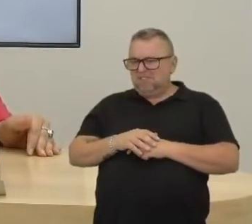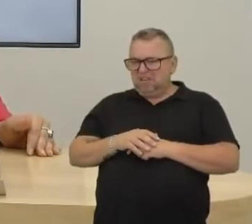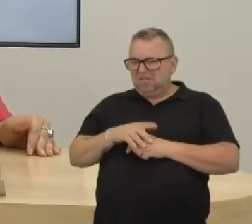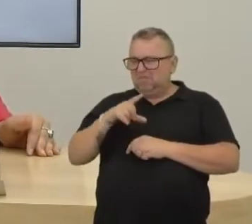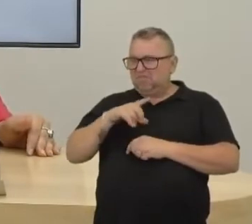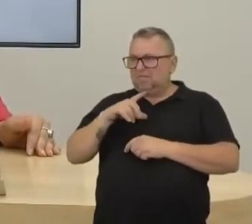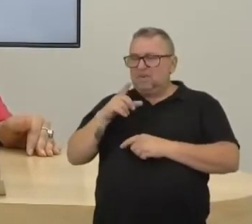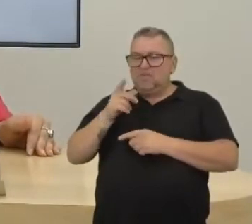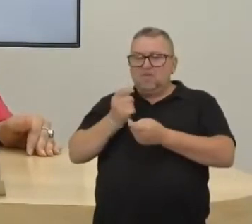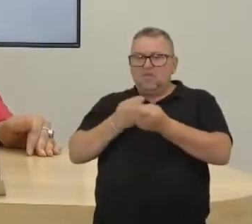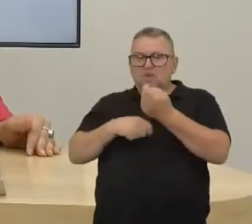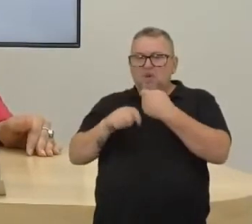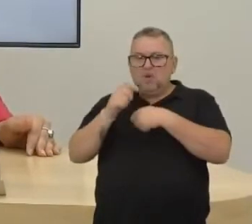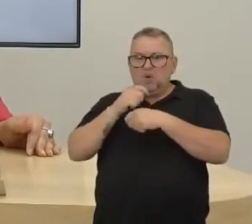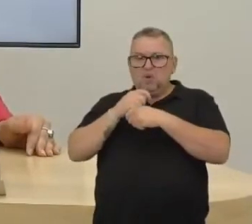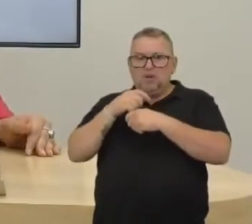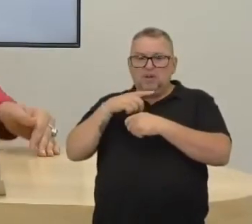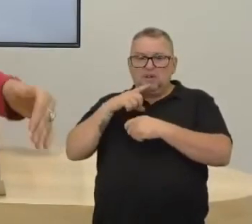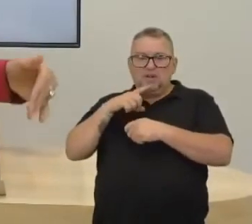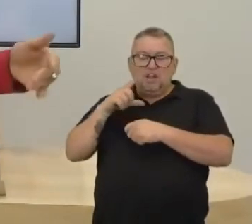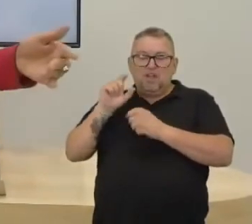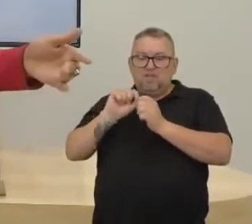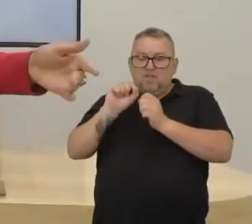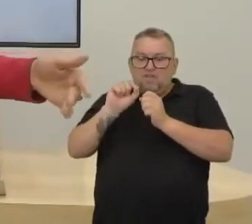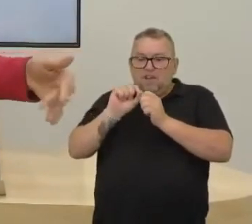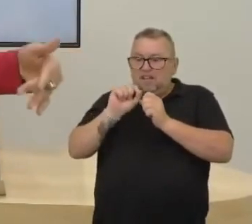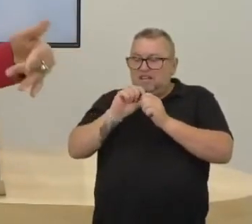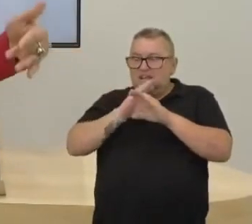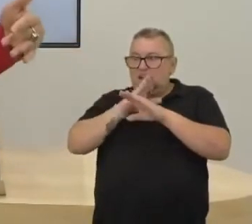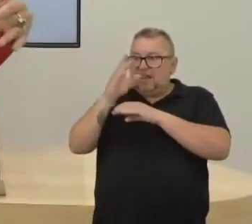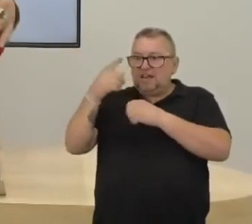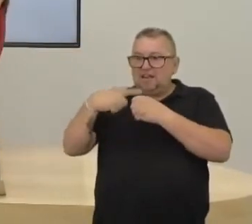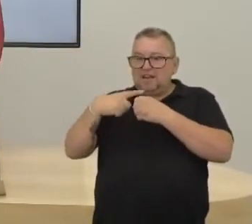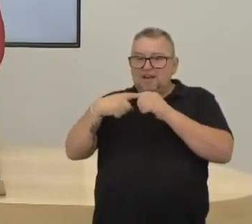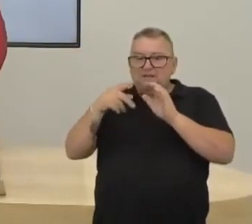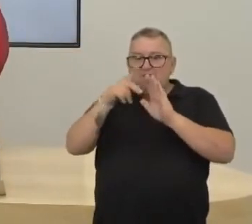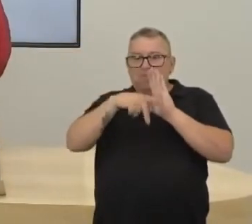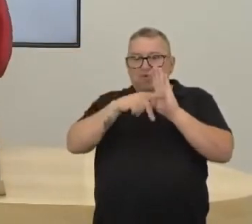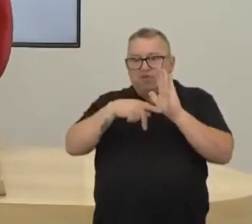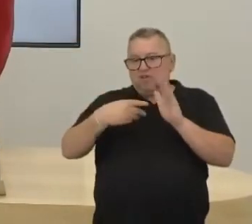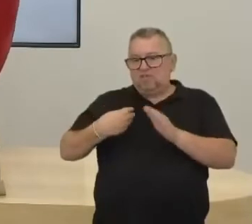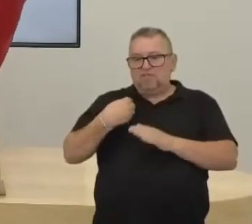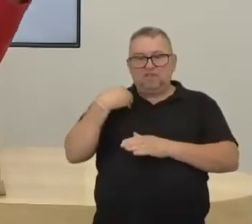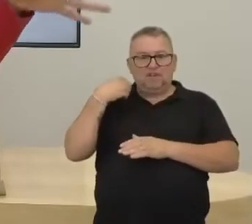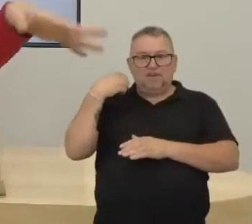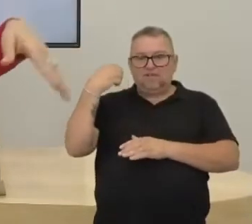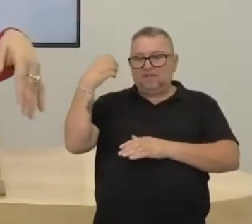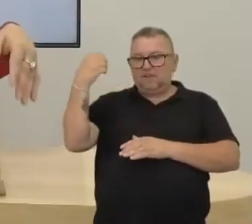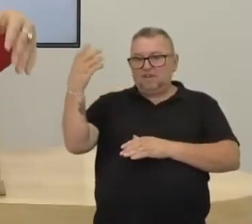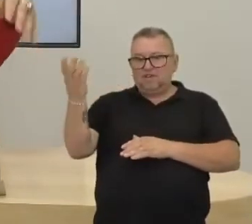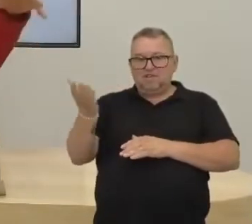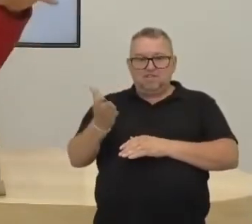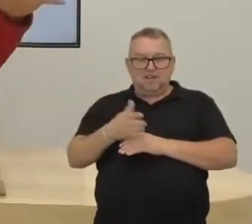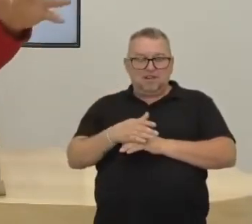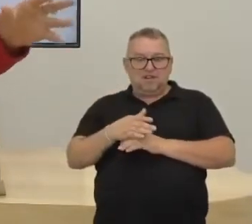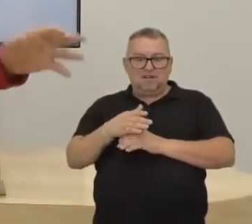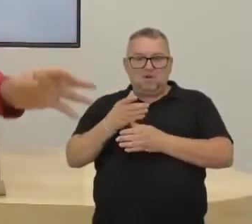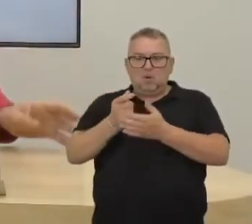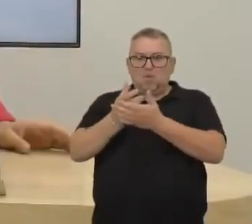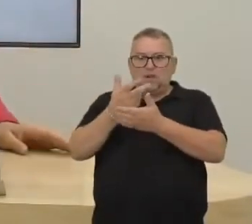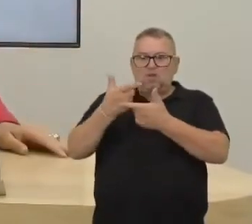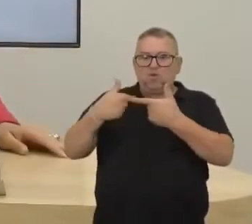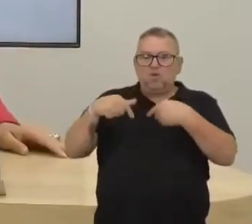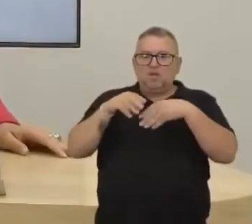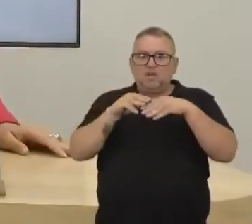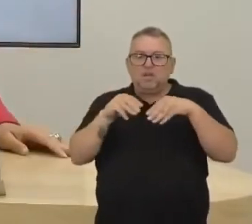ser um comerciante. Meu sonho é fazer comércio, meu projeto de vida é viajar no Mediterrâneo, buscar especiarias.